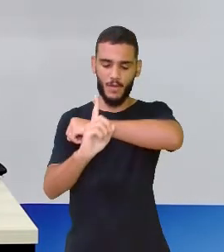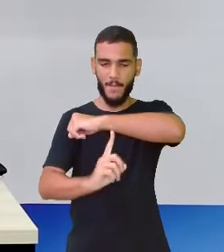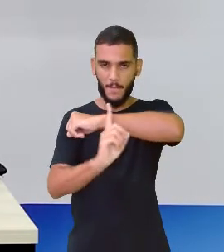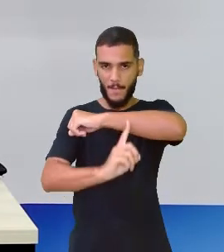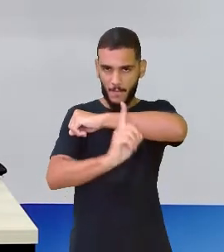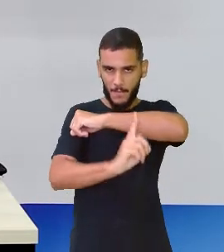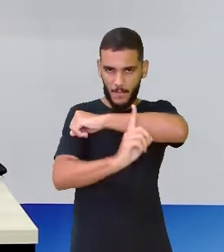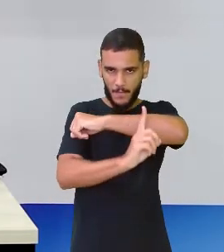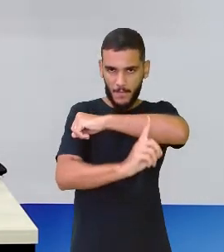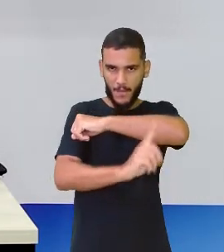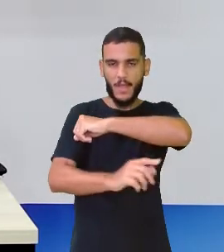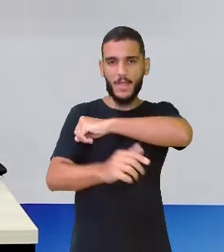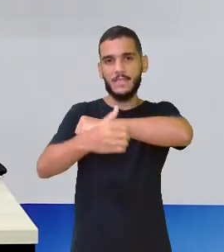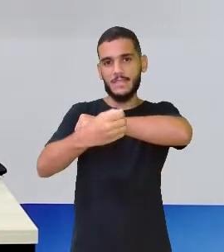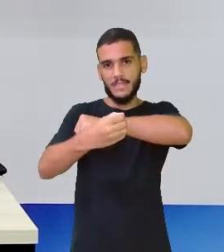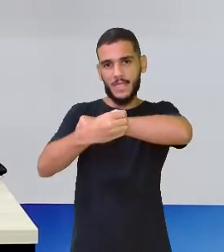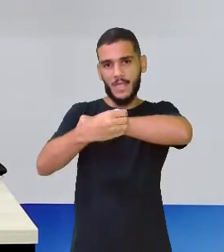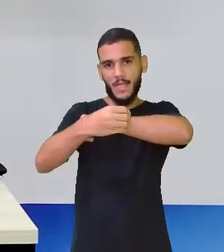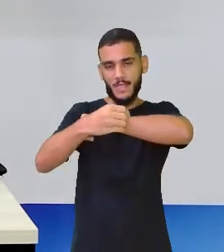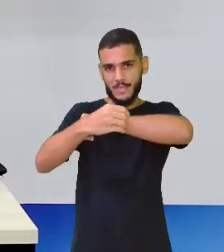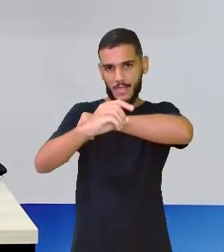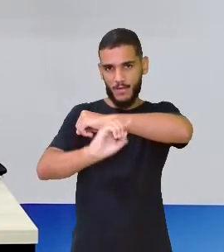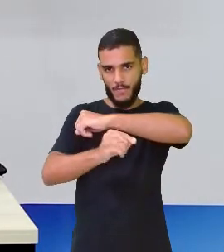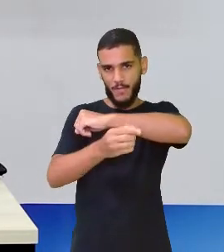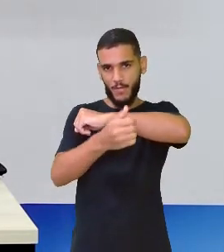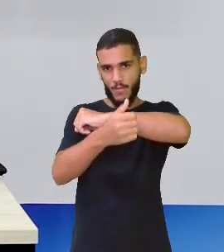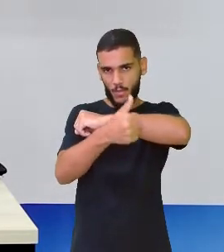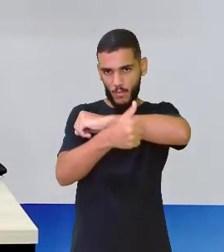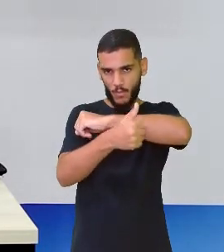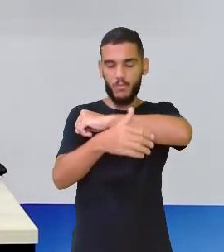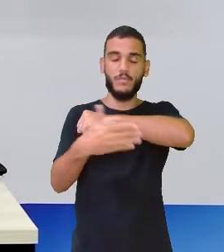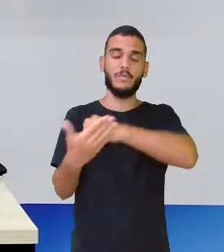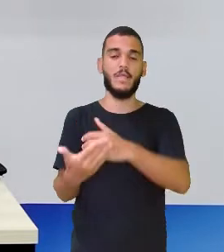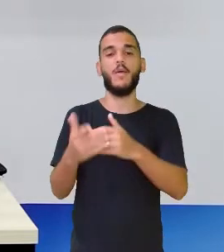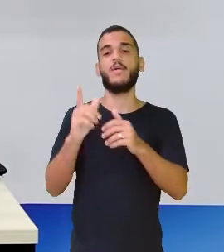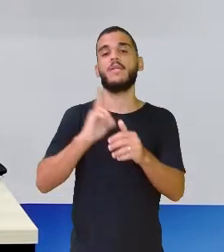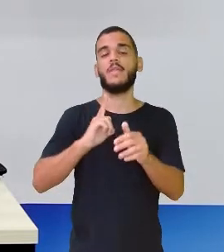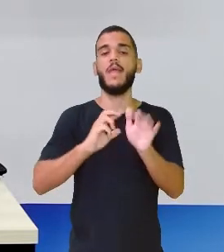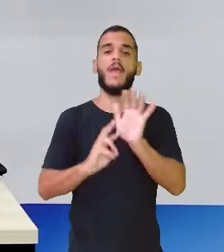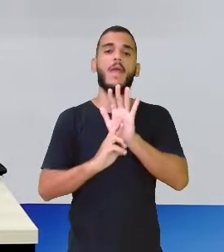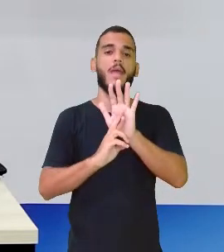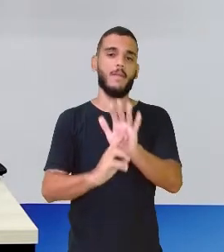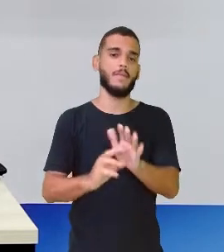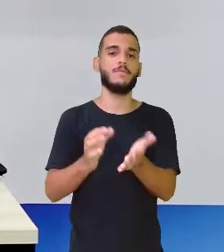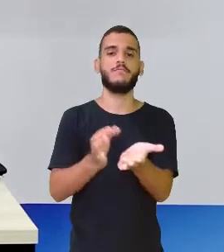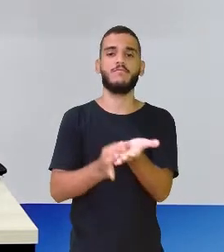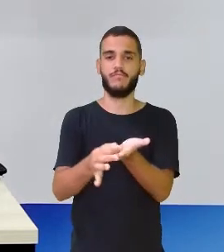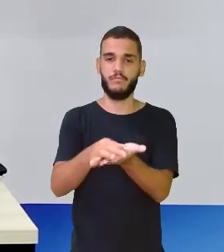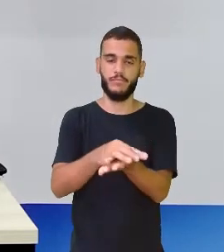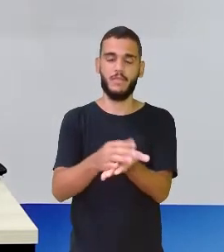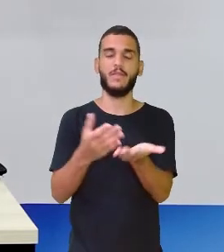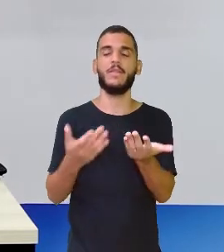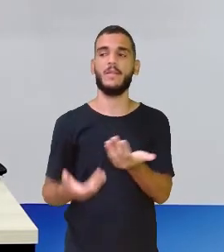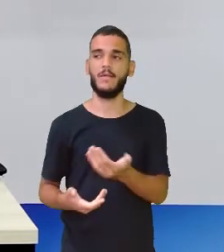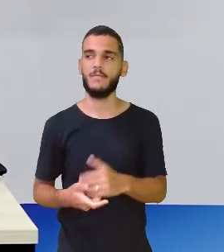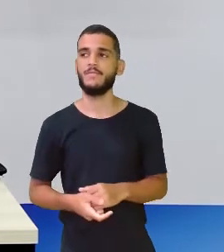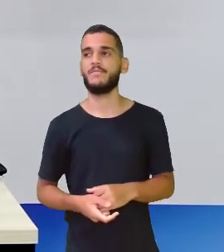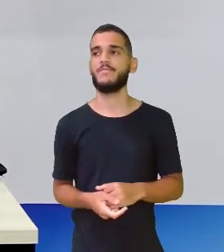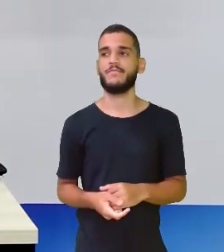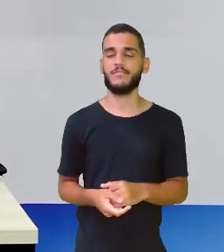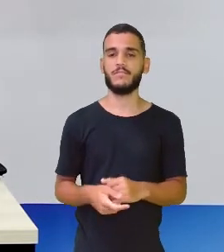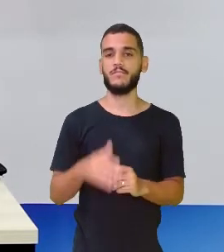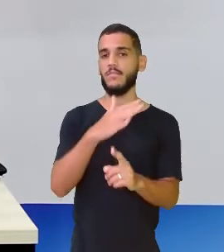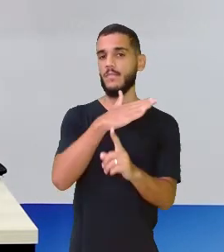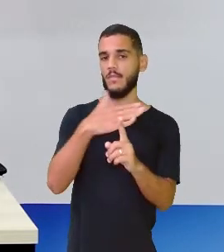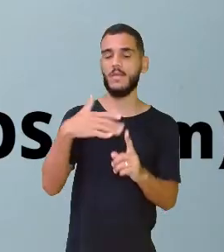0,10. Se eu fosse representar em moeda. Tranquilo? E a metade é aqui.